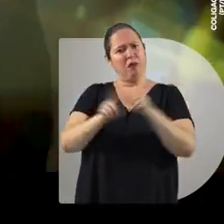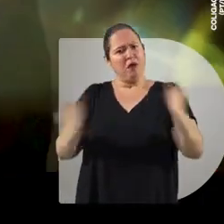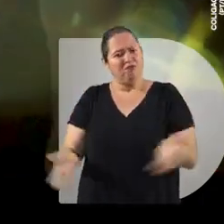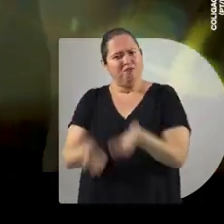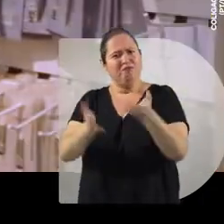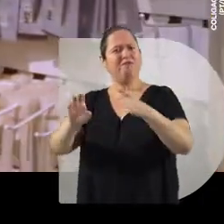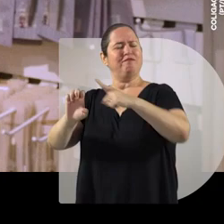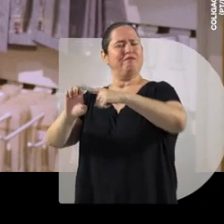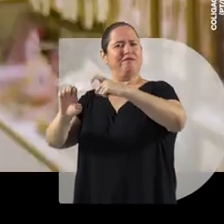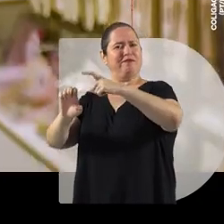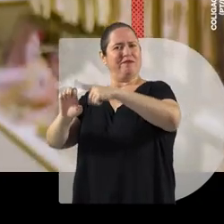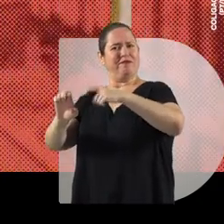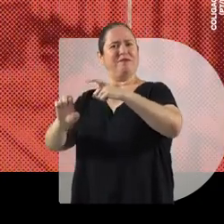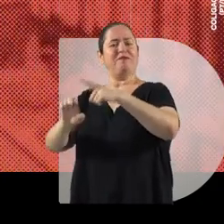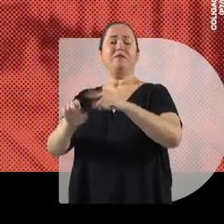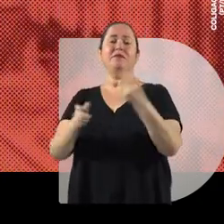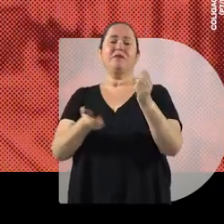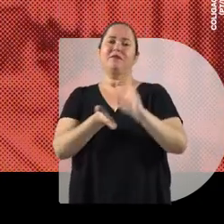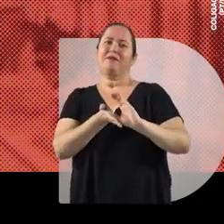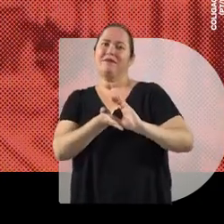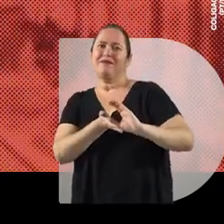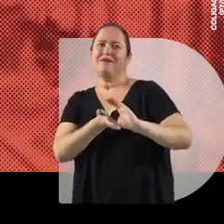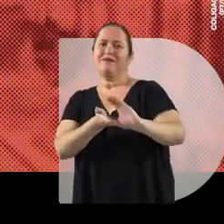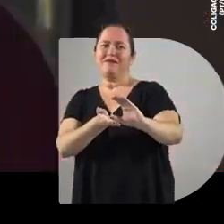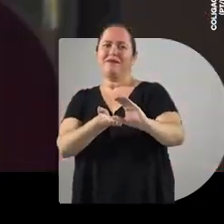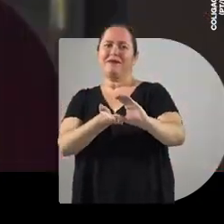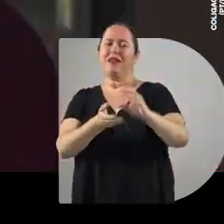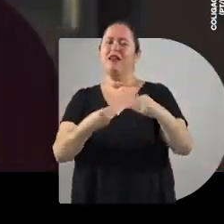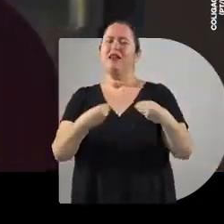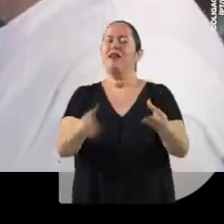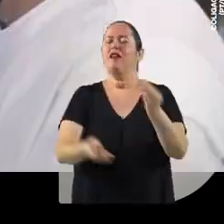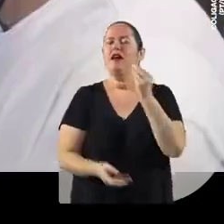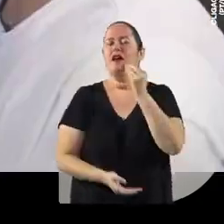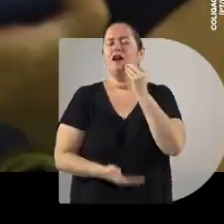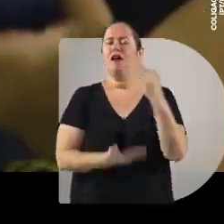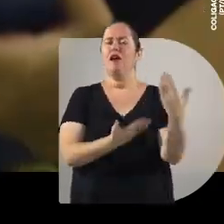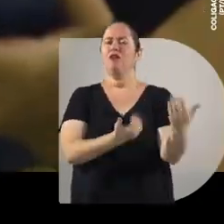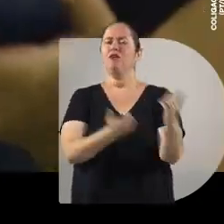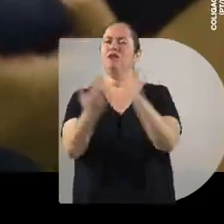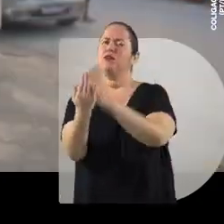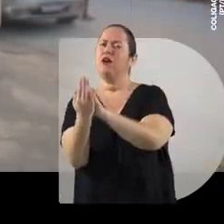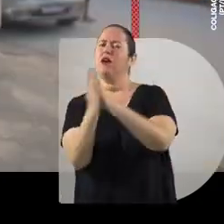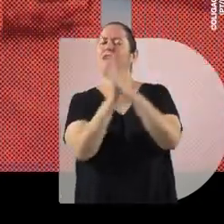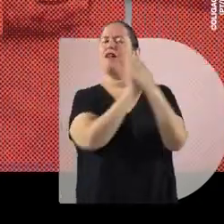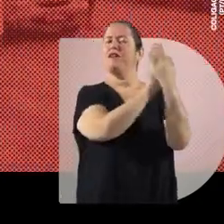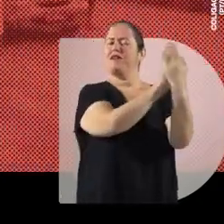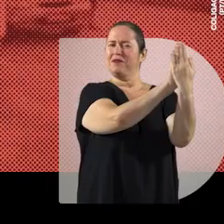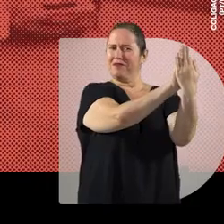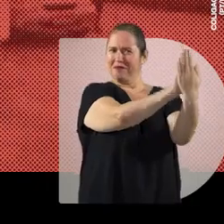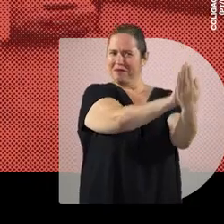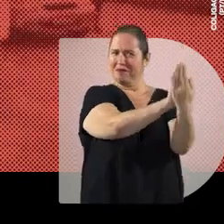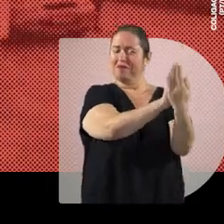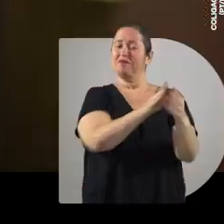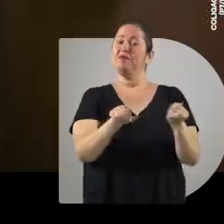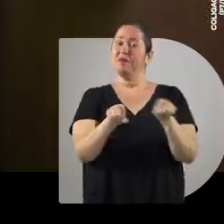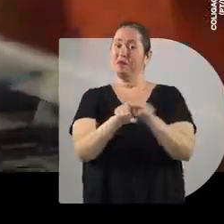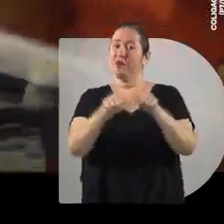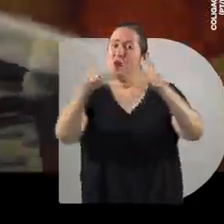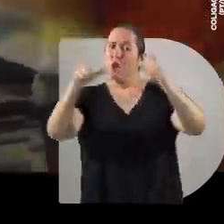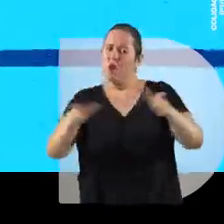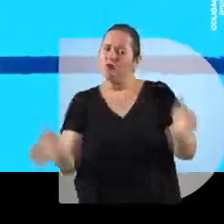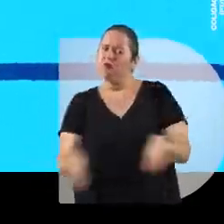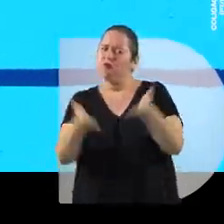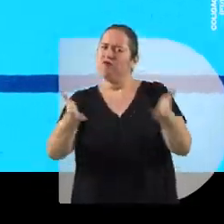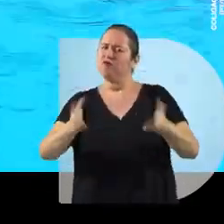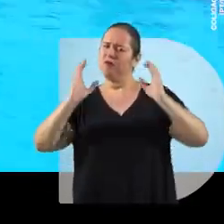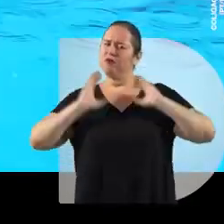que dá força ao empreendedor, como o Crédito Popular, que dá oportunidades à juventude com o Ganho Mundo. Pode ser um